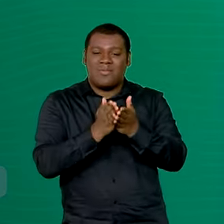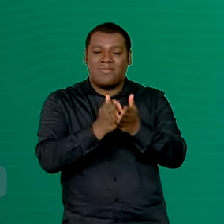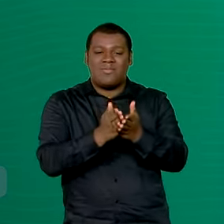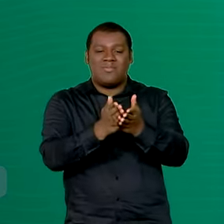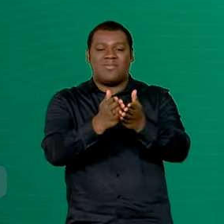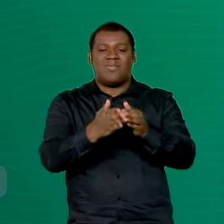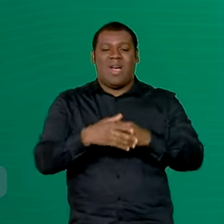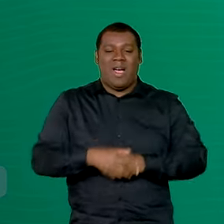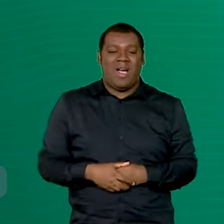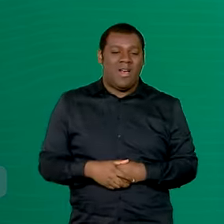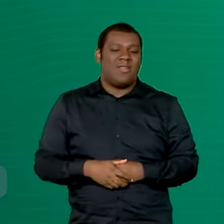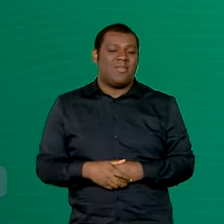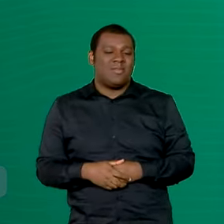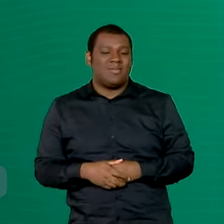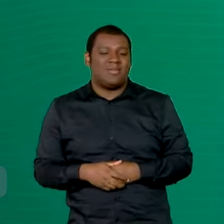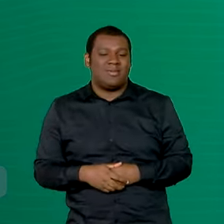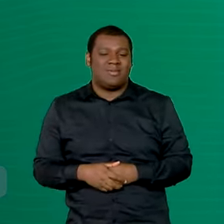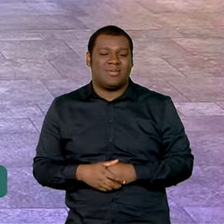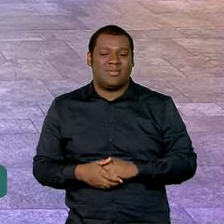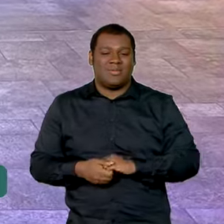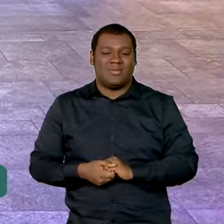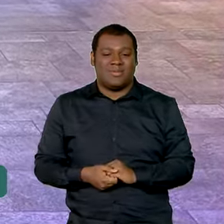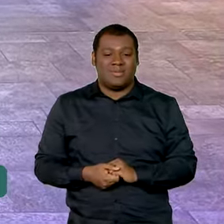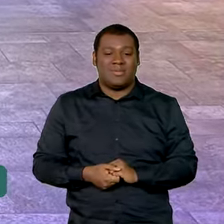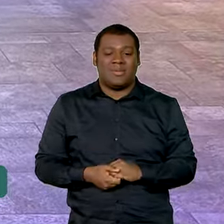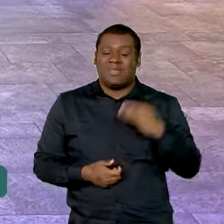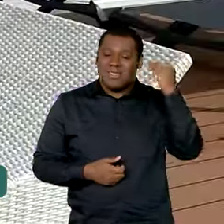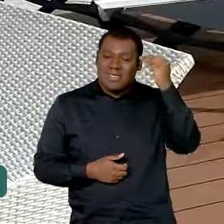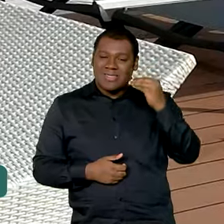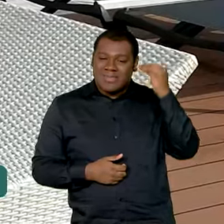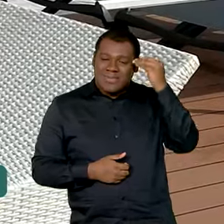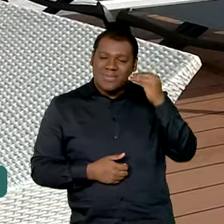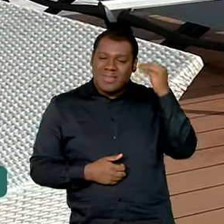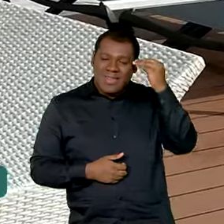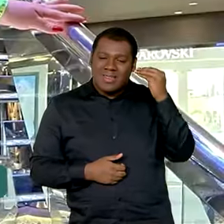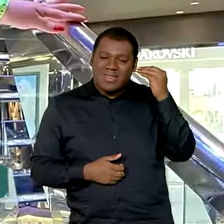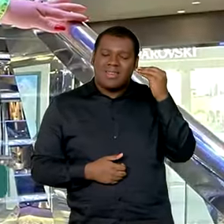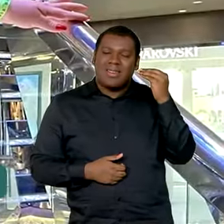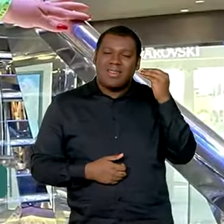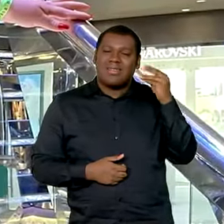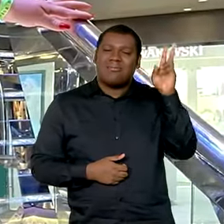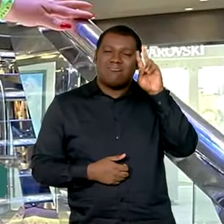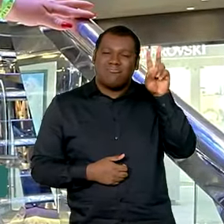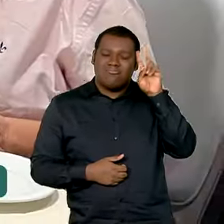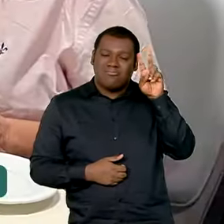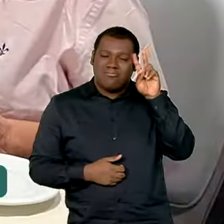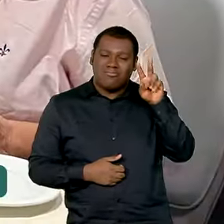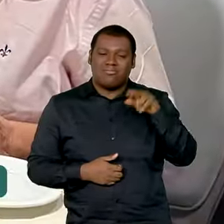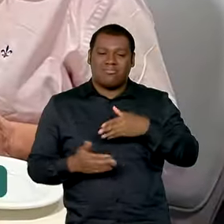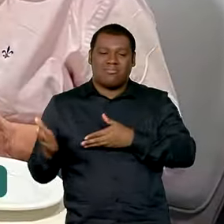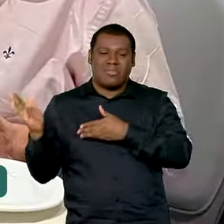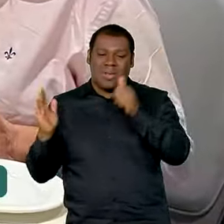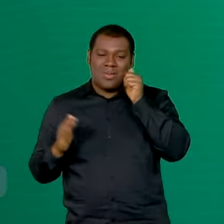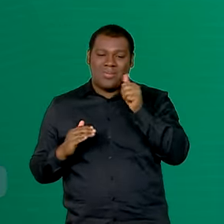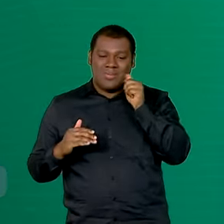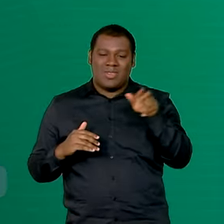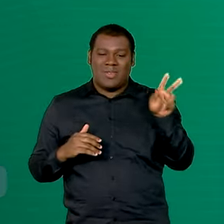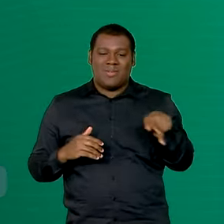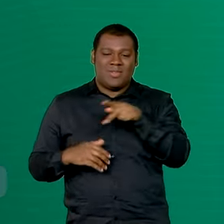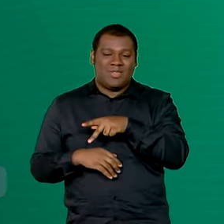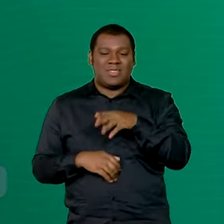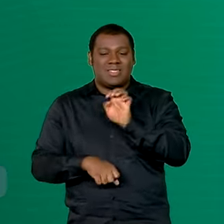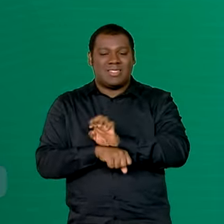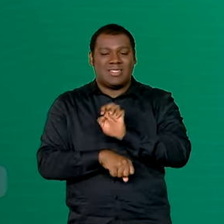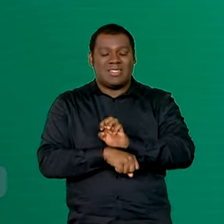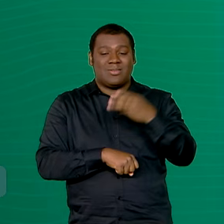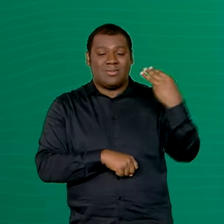e diversão experiência que vai ficar para sempre na memória da professora maranhense eu amo